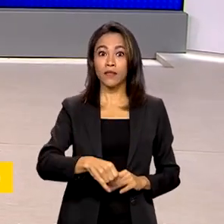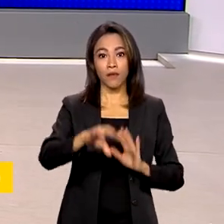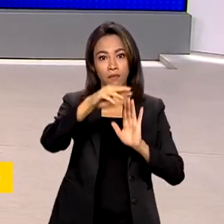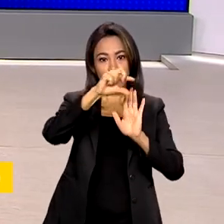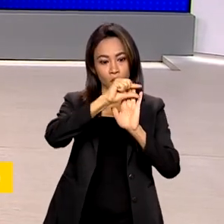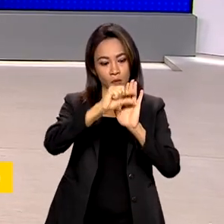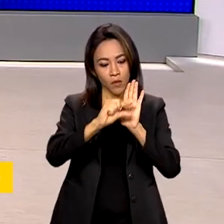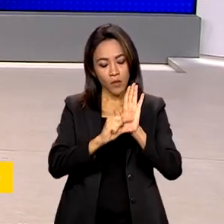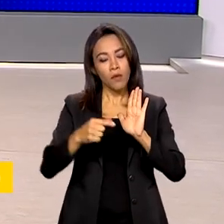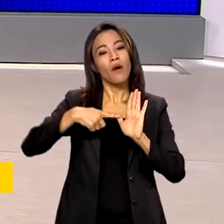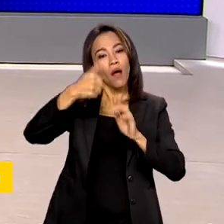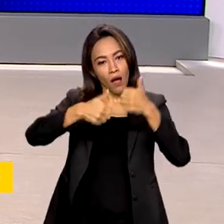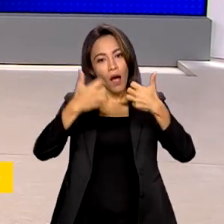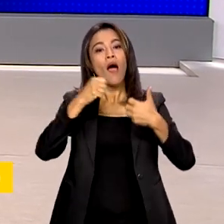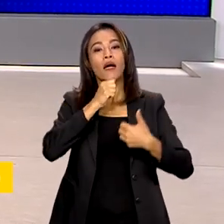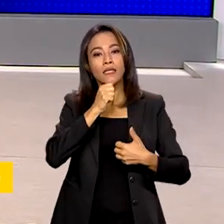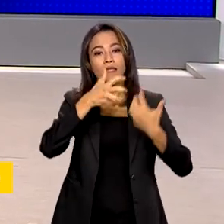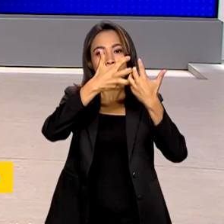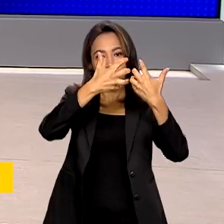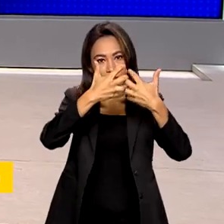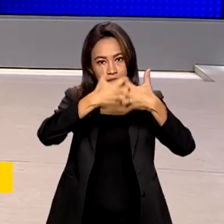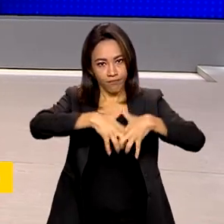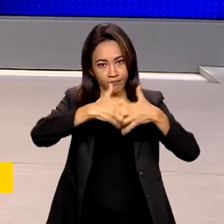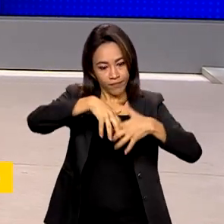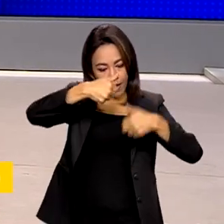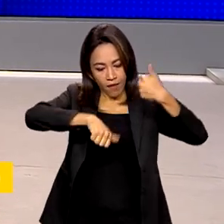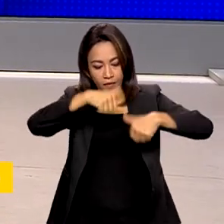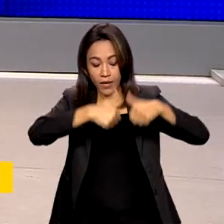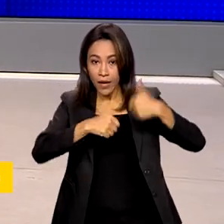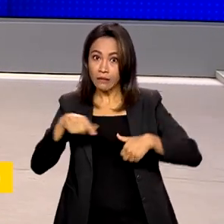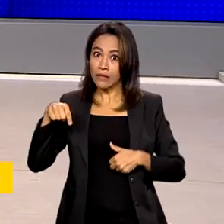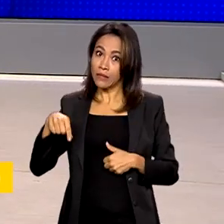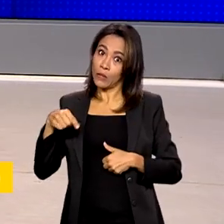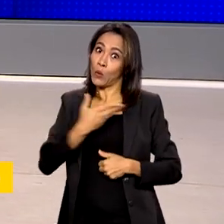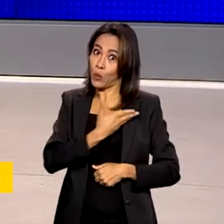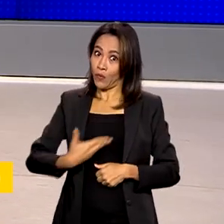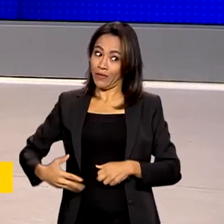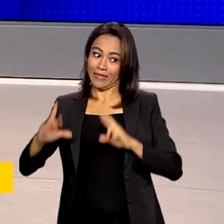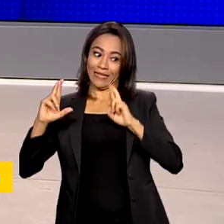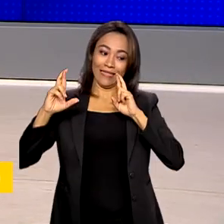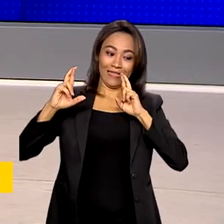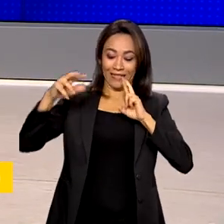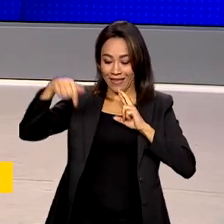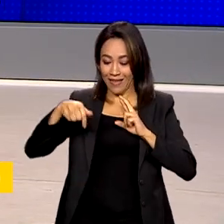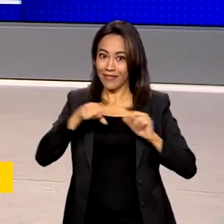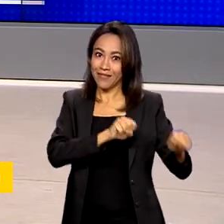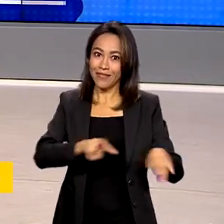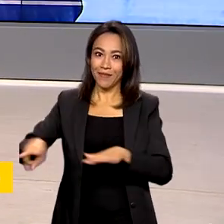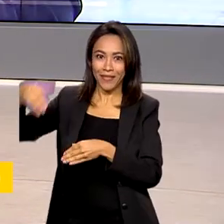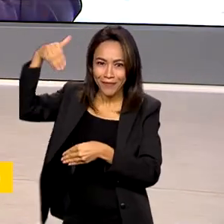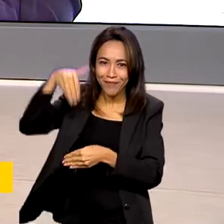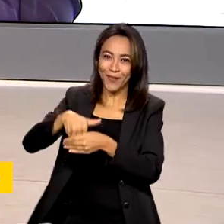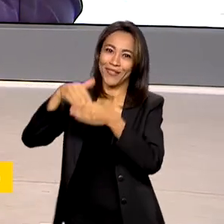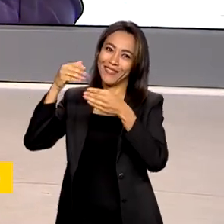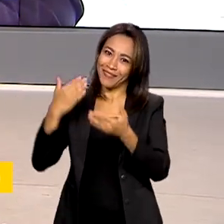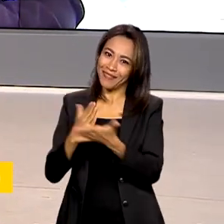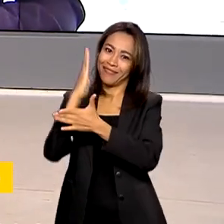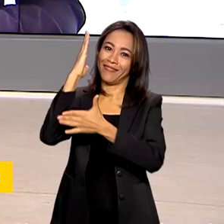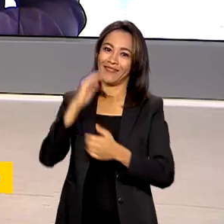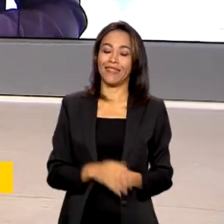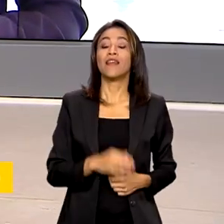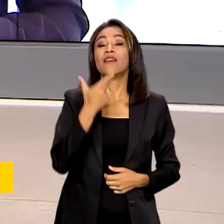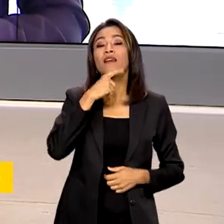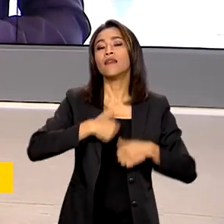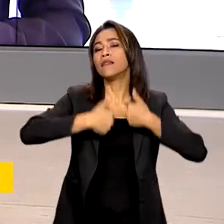-feira. O governo tem grandes expectativas das votações do Congresso nesta semana. E quem traz os detalhes ao vivo pra gente é o